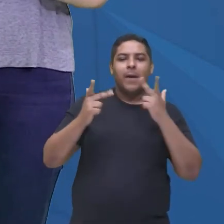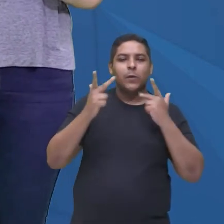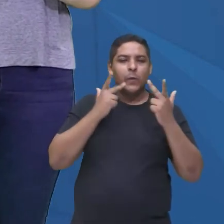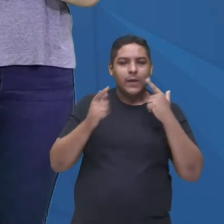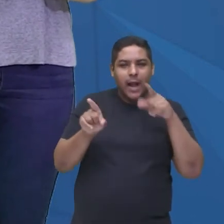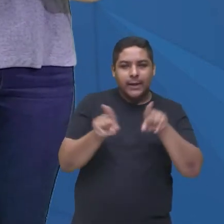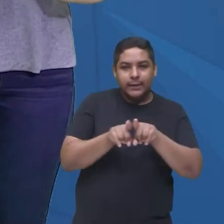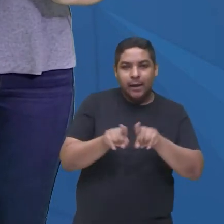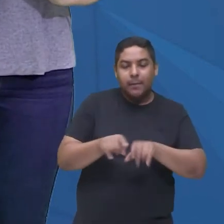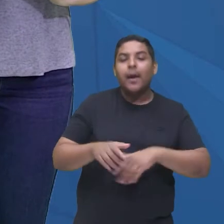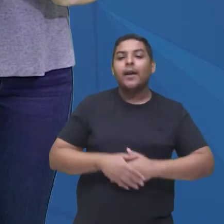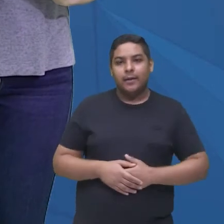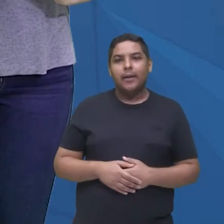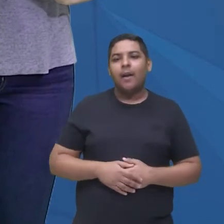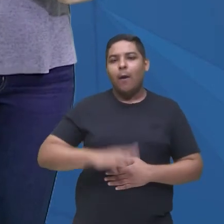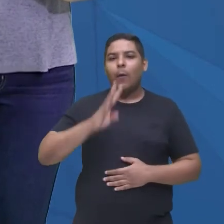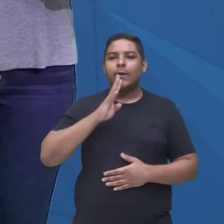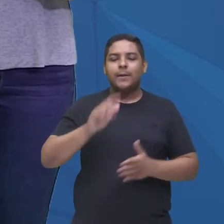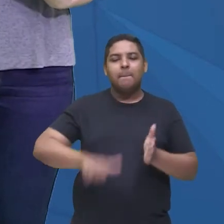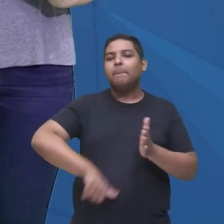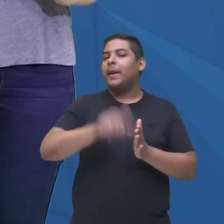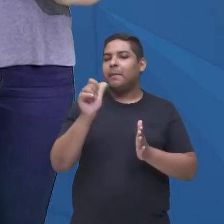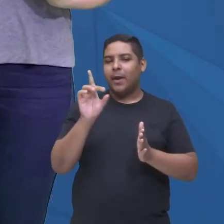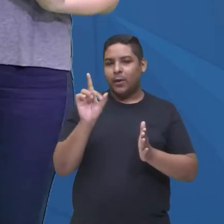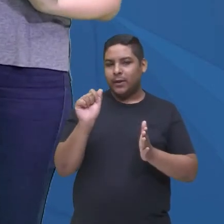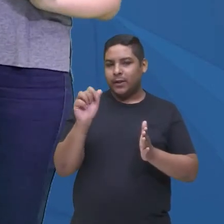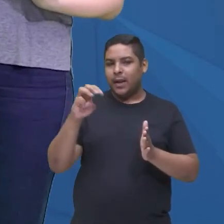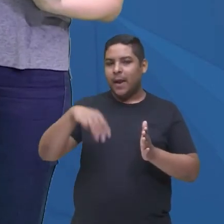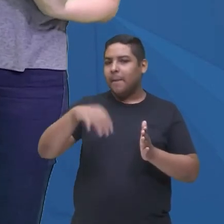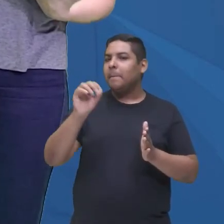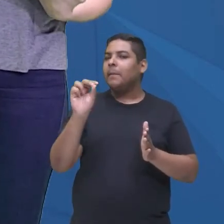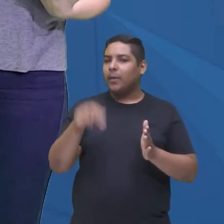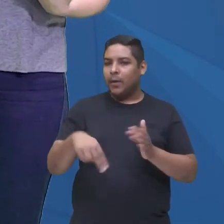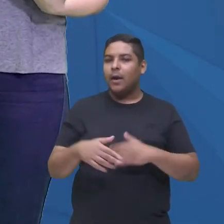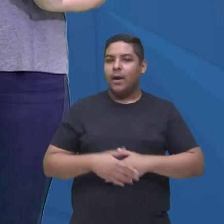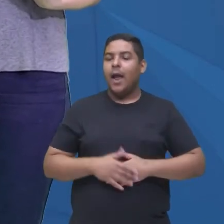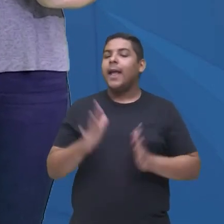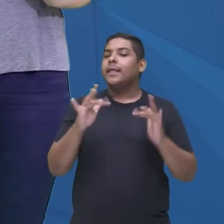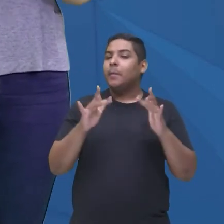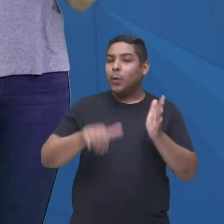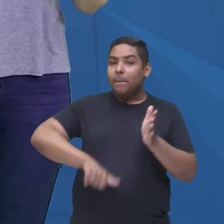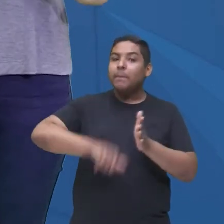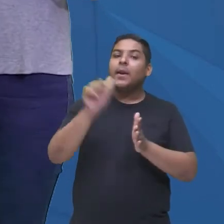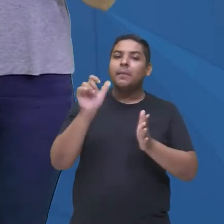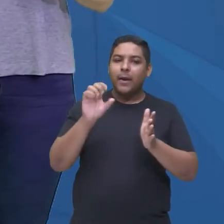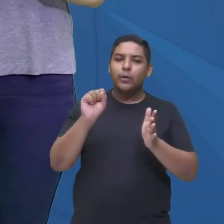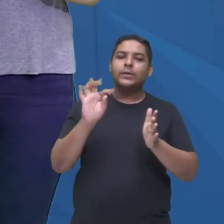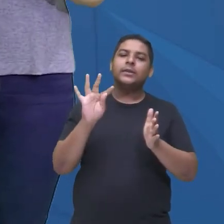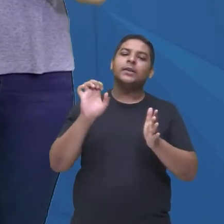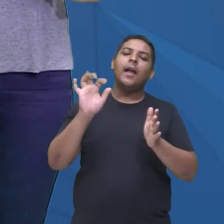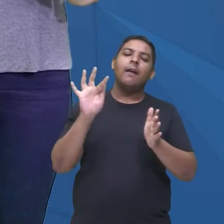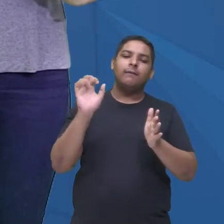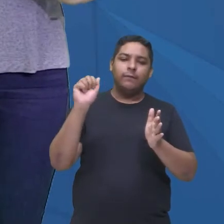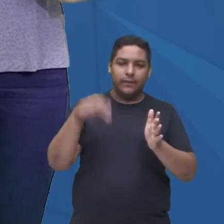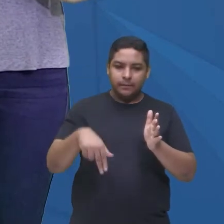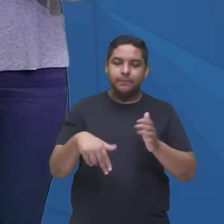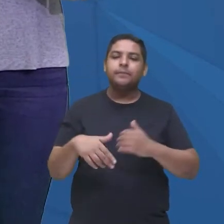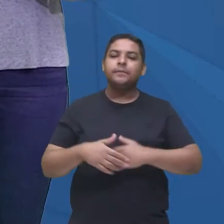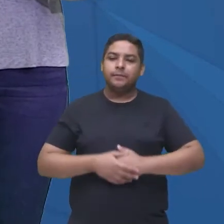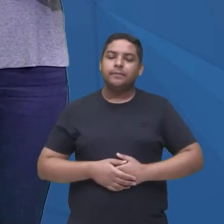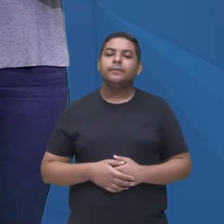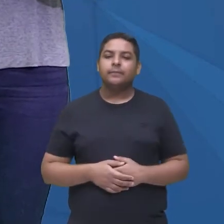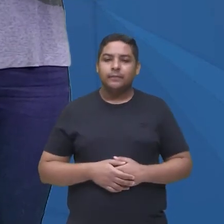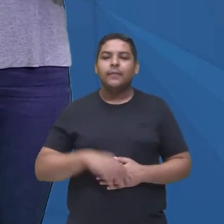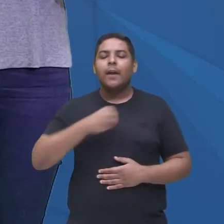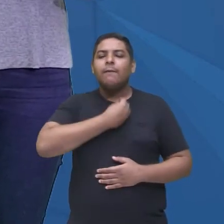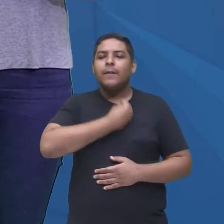primeiro o Damon, que é a nossa resposta, tá bom, mas ela namorou primeiro, o Stefan, depois ali, ela trocou pelo Damon, e viveu ali, aquela situação